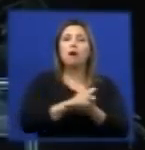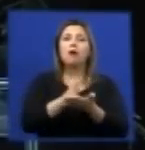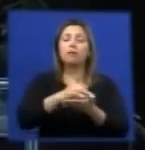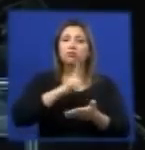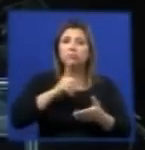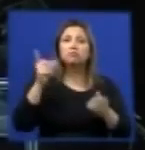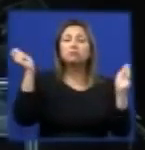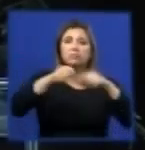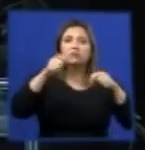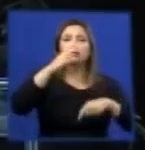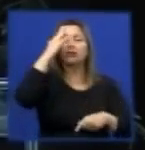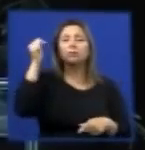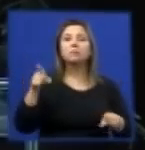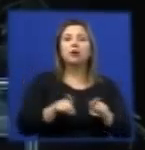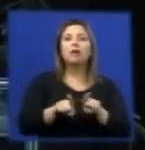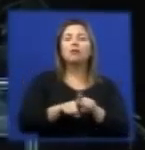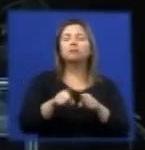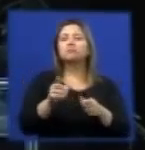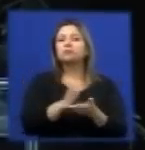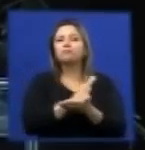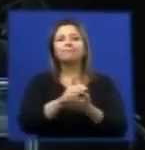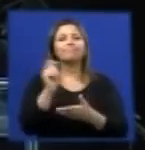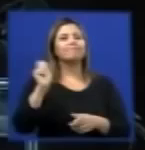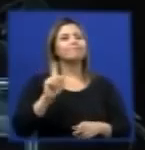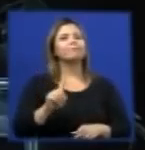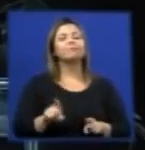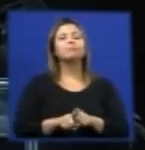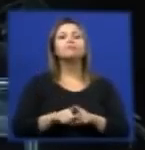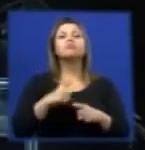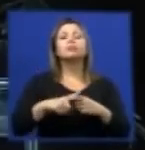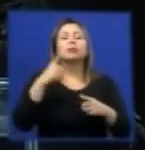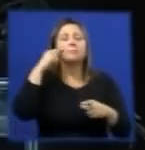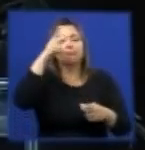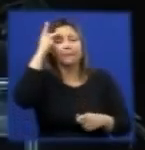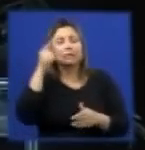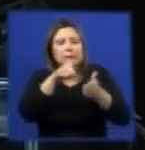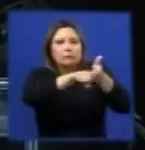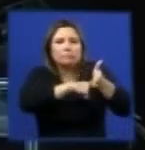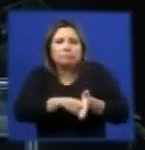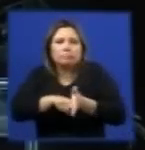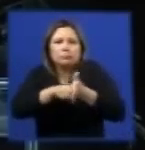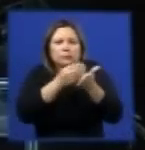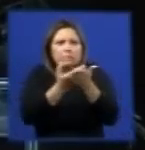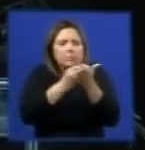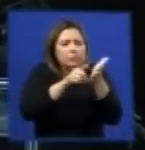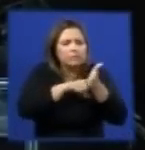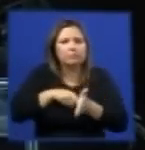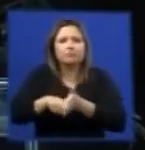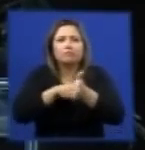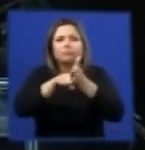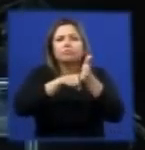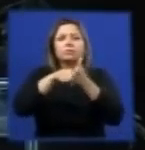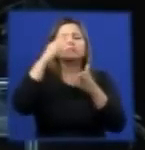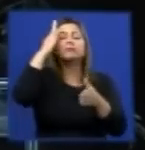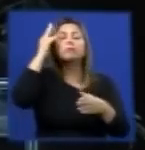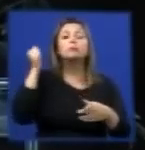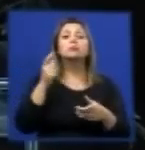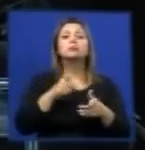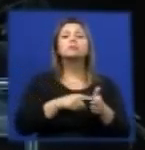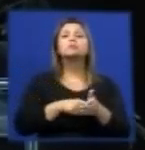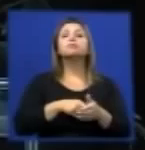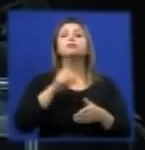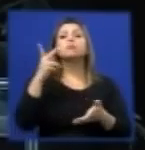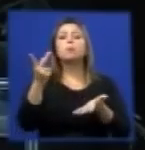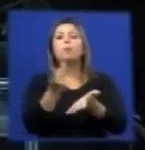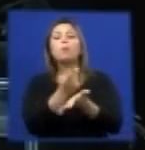biodisponibilidade, não significa estudos modernos, estudos recentes e sérios com relação aos